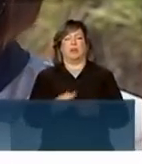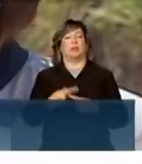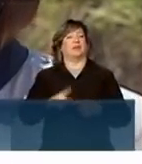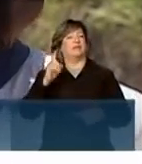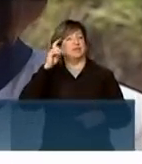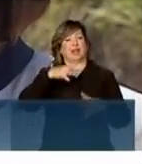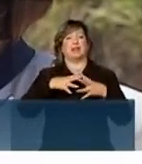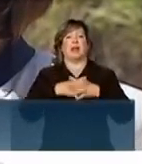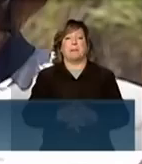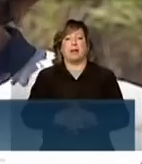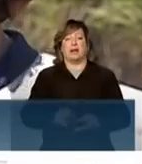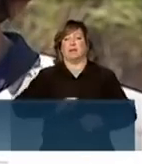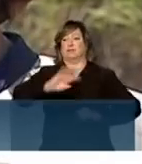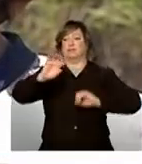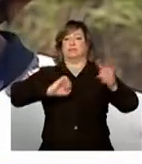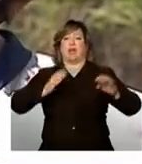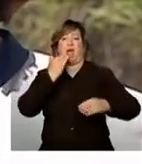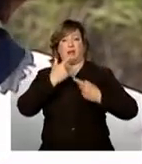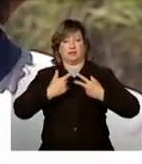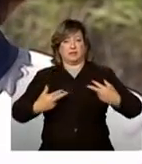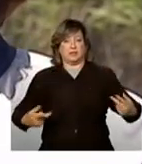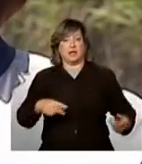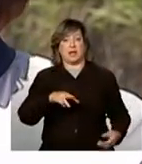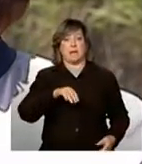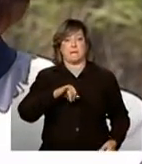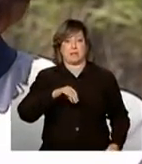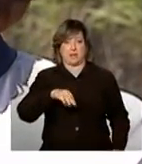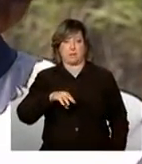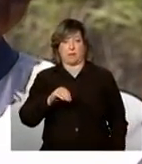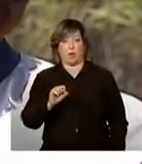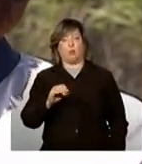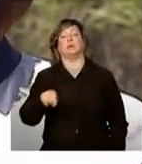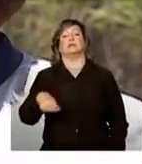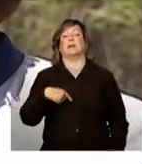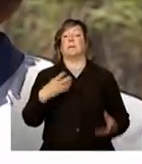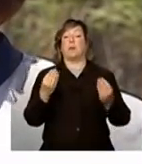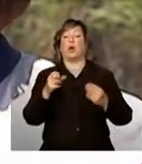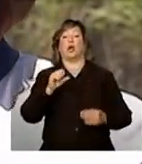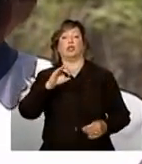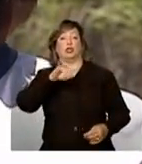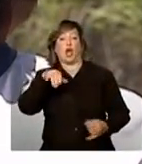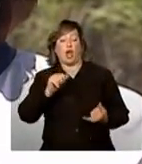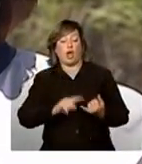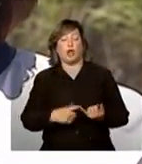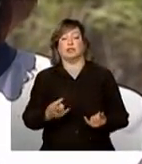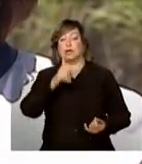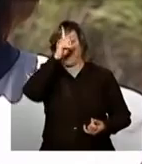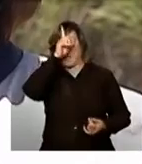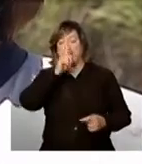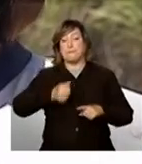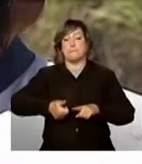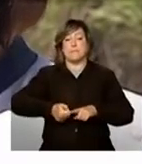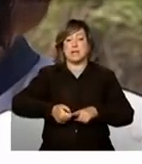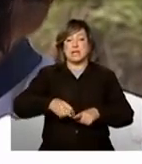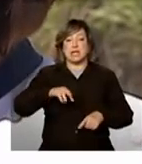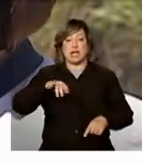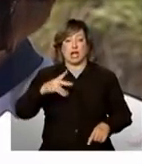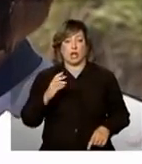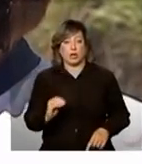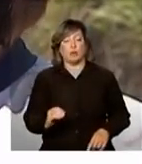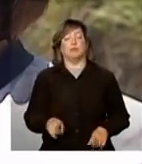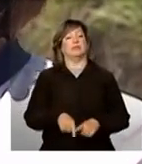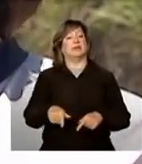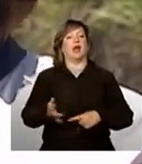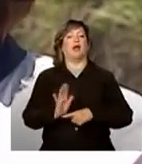escoamento de produção. O município de Mimoso é um município que produz muita soja, milho, né? Então isso vem ajudar